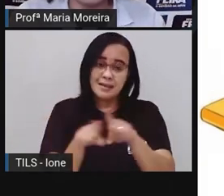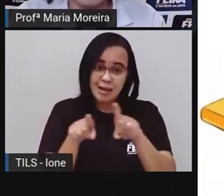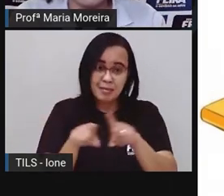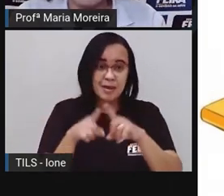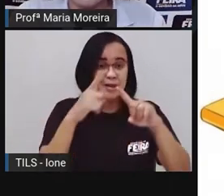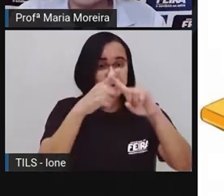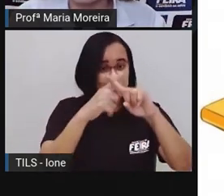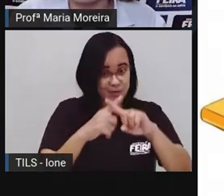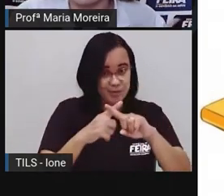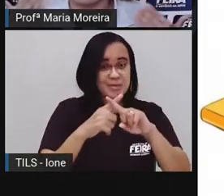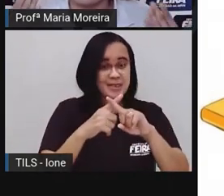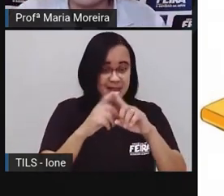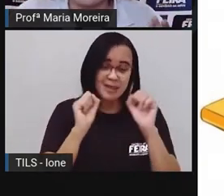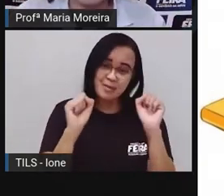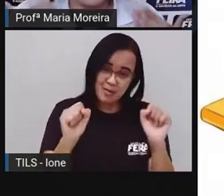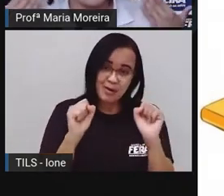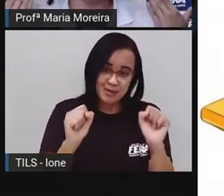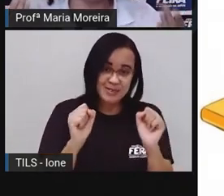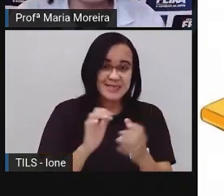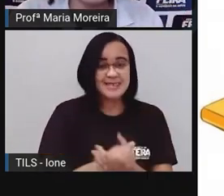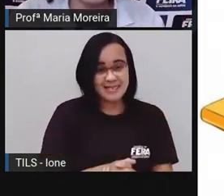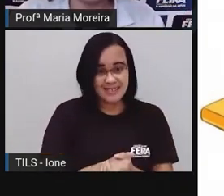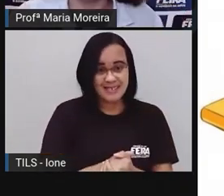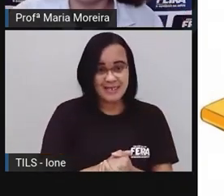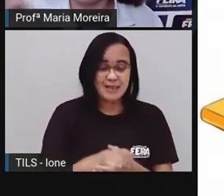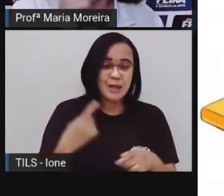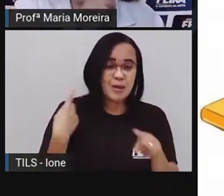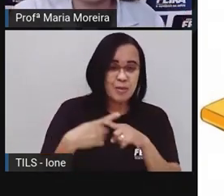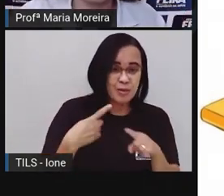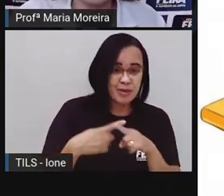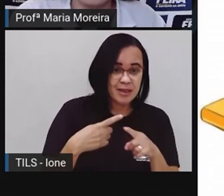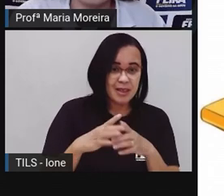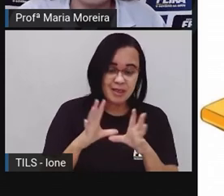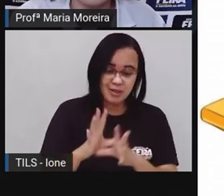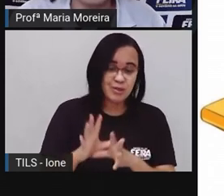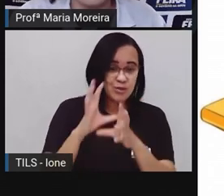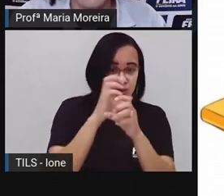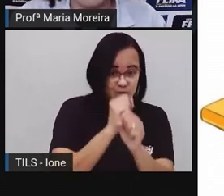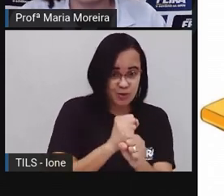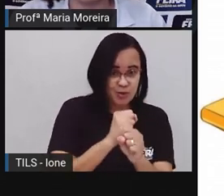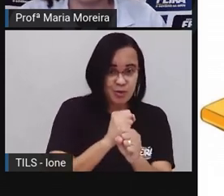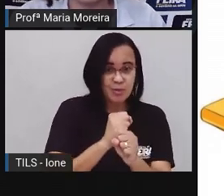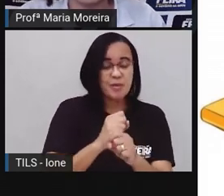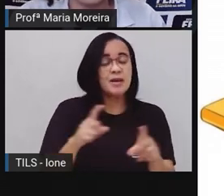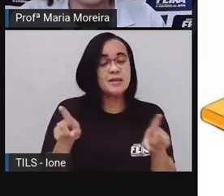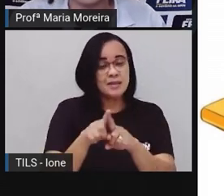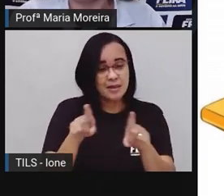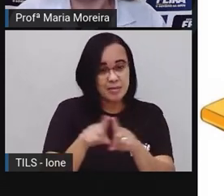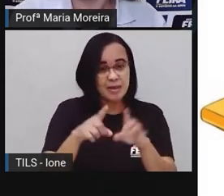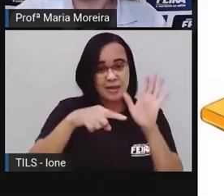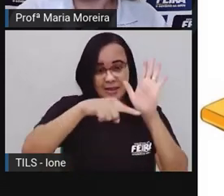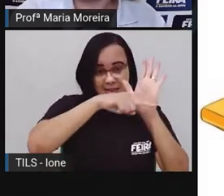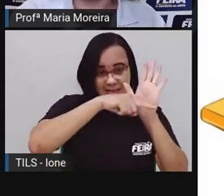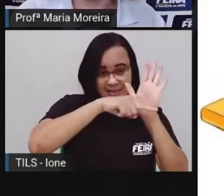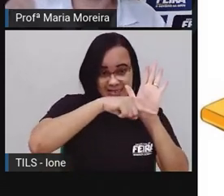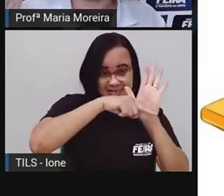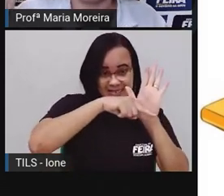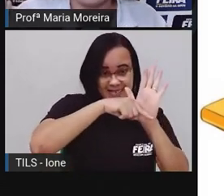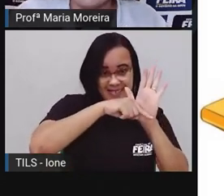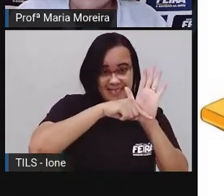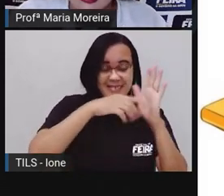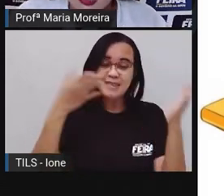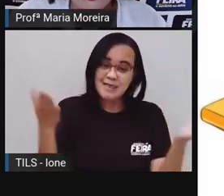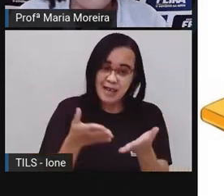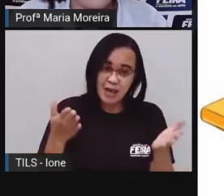situação matemática, a tem a adição, a subtração e agora eu trouxe pra vocês o que? A multiplicação, que a gente chama de